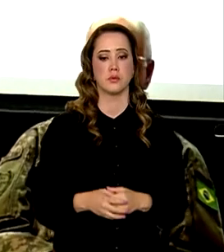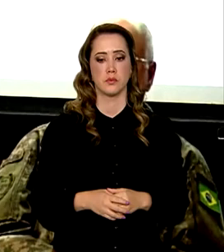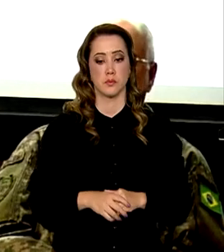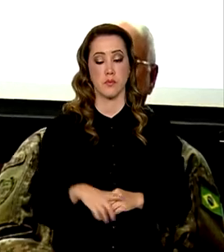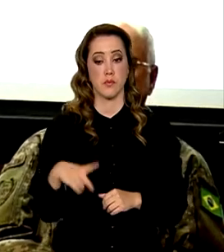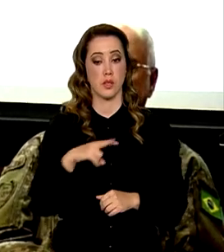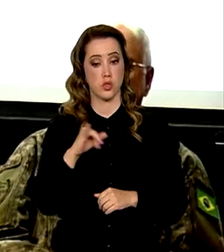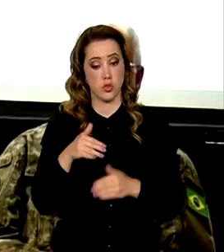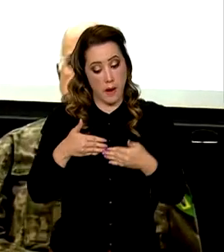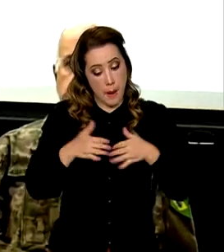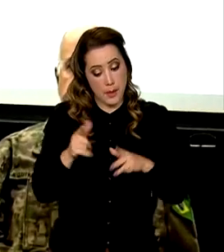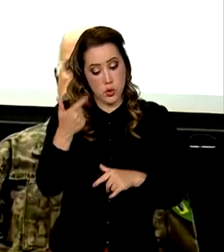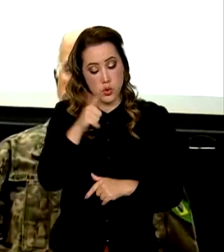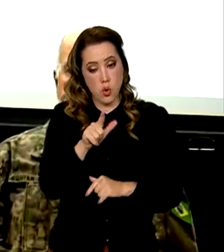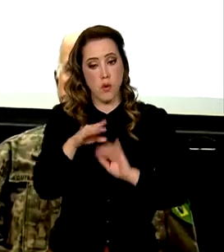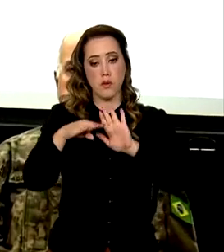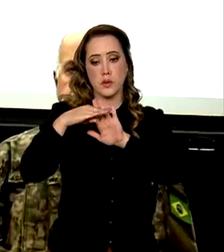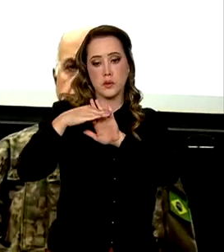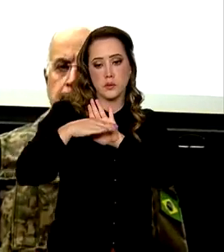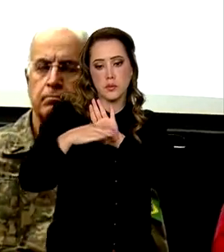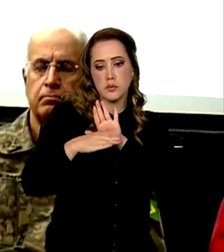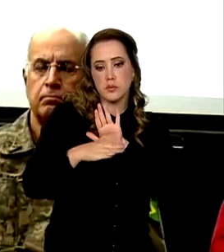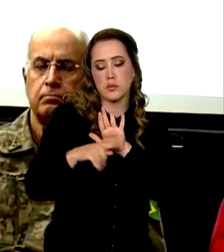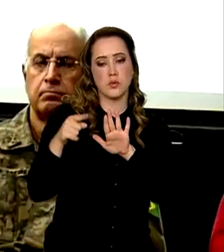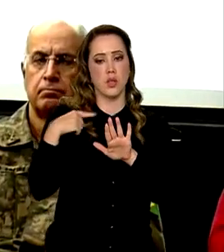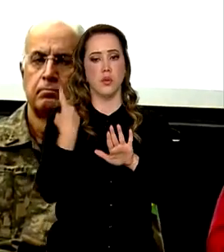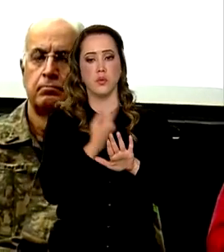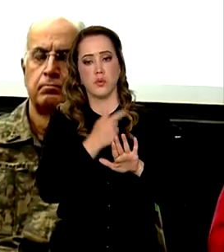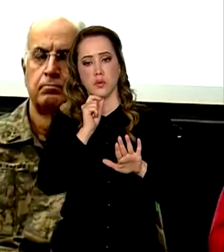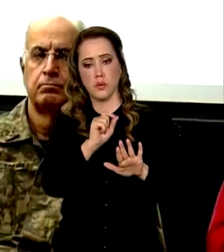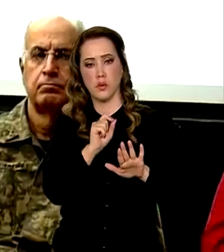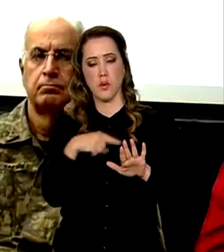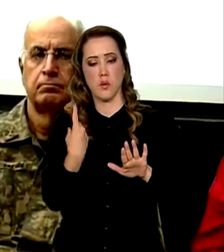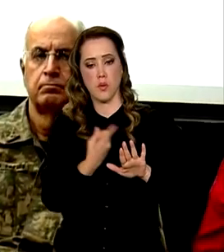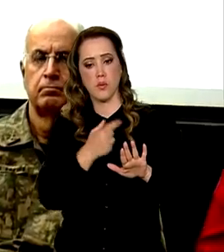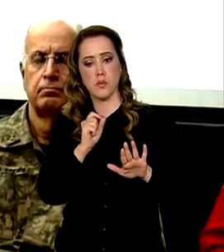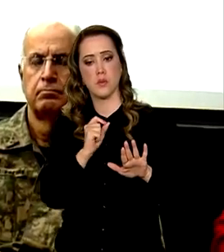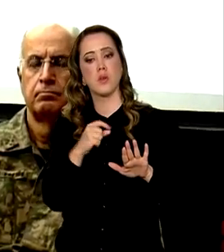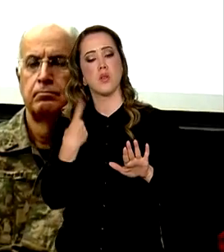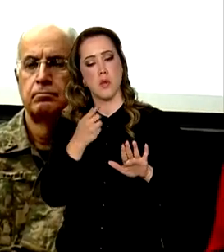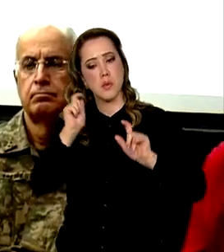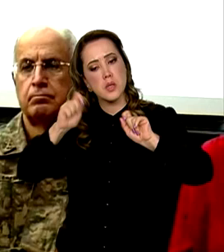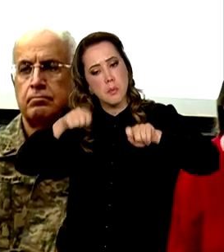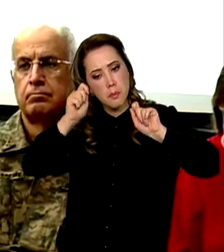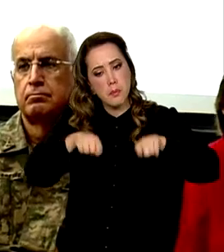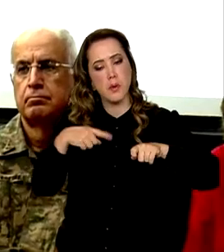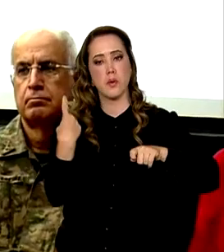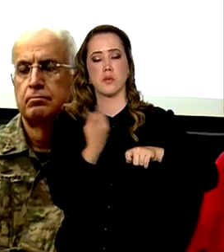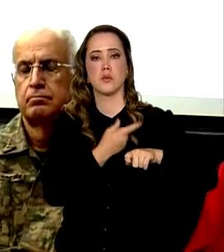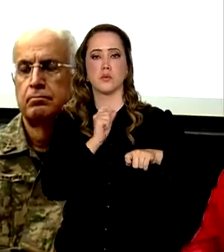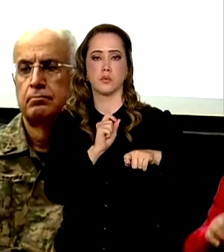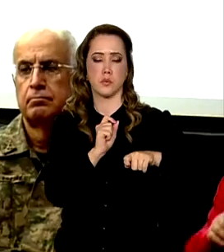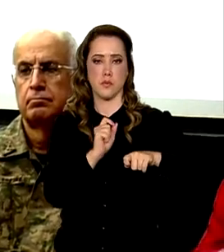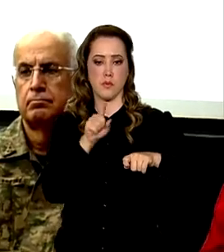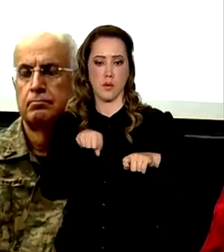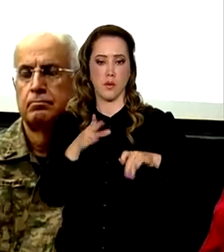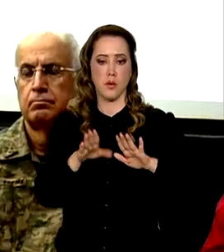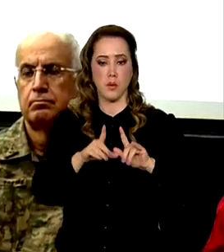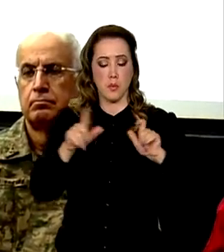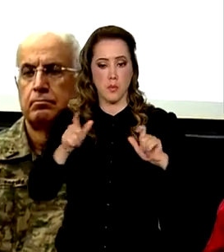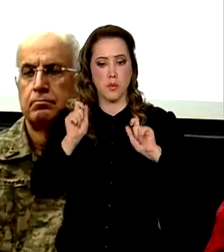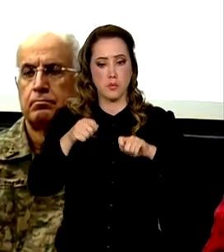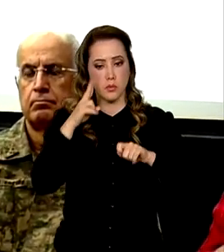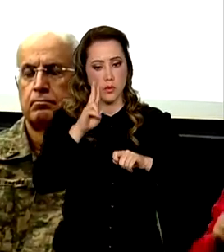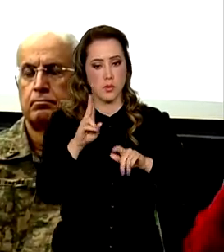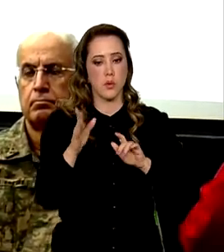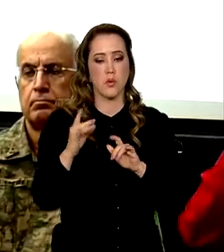reabrir o programa para esses municípios que foram atingidos, para que vocês possam lá dar entrada. É importante,